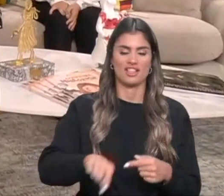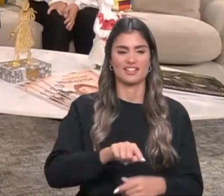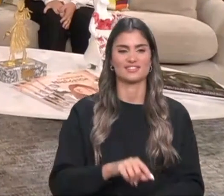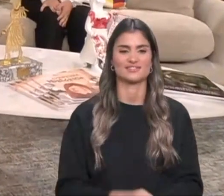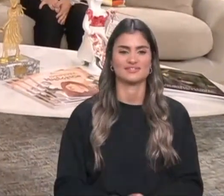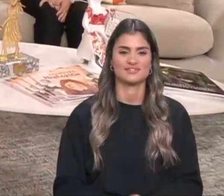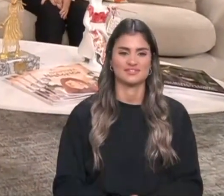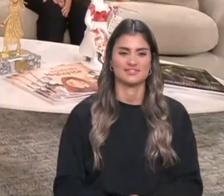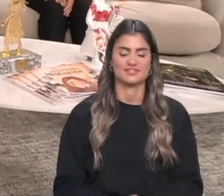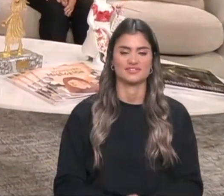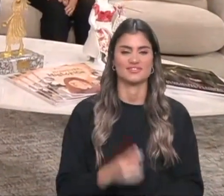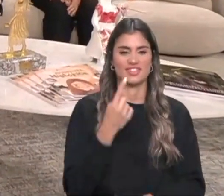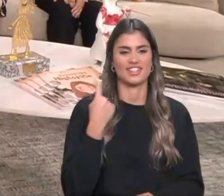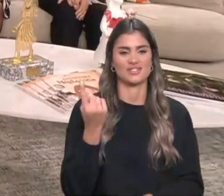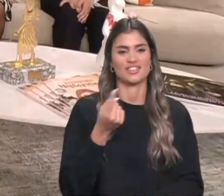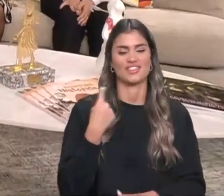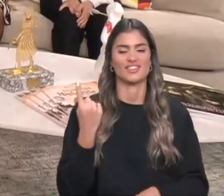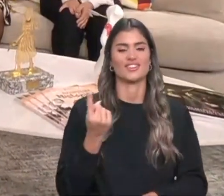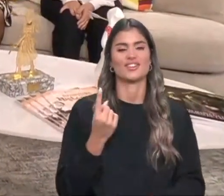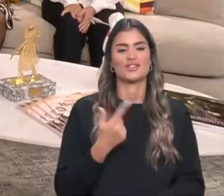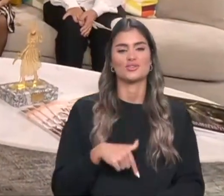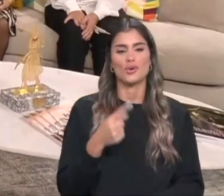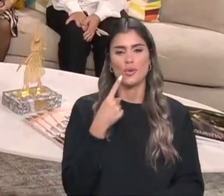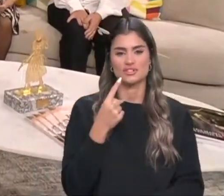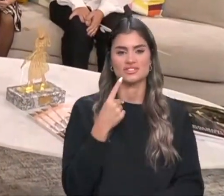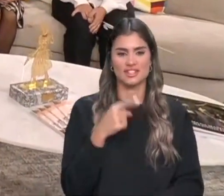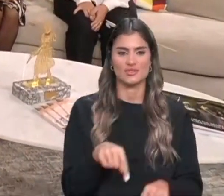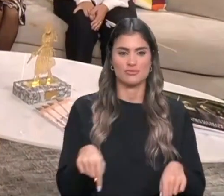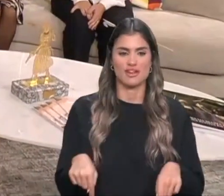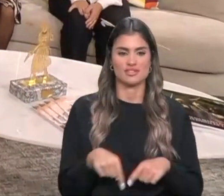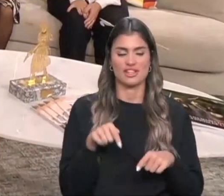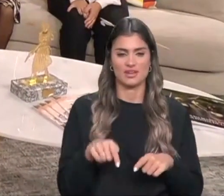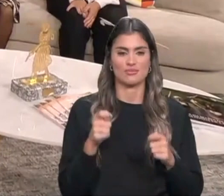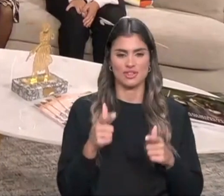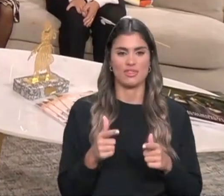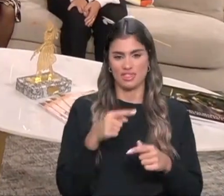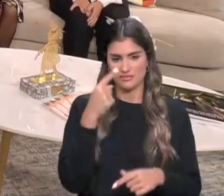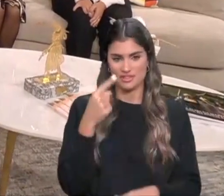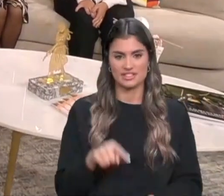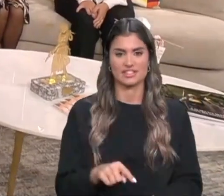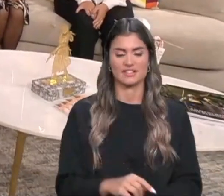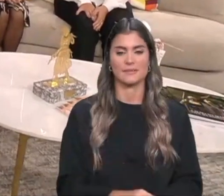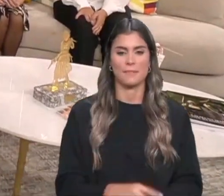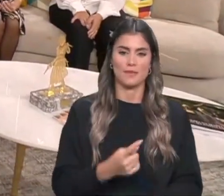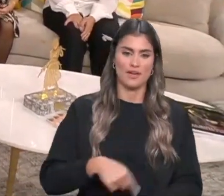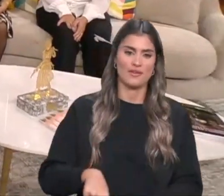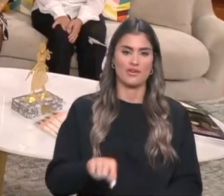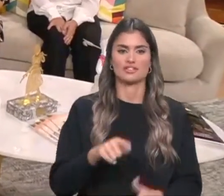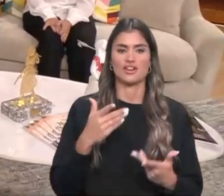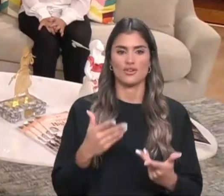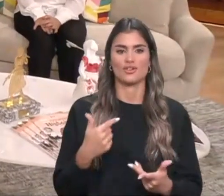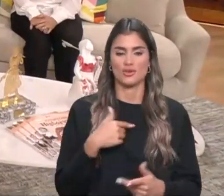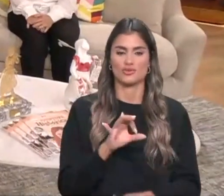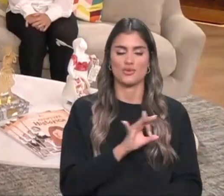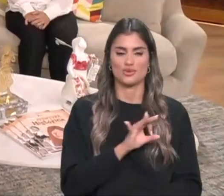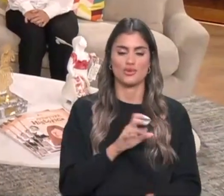fiquei tonto. Eu sei, ainda andamos a conhecer os cantos à casa. Aqui é um bocado difícil. Agora só se eu atravessar por cima de um sofá, percebes? Eu sou um senhor.